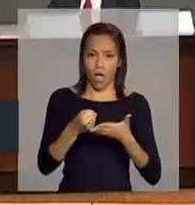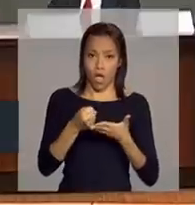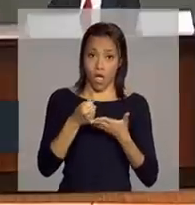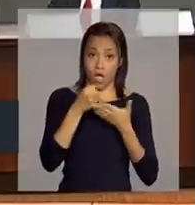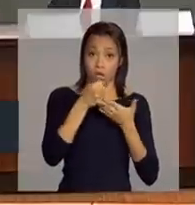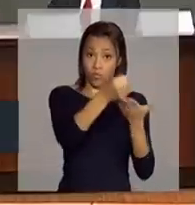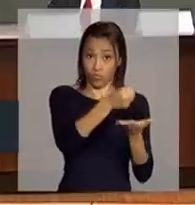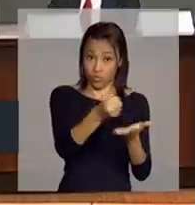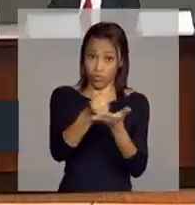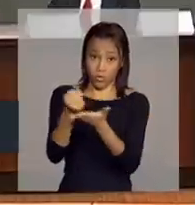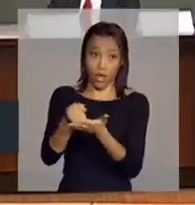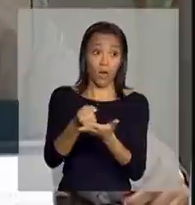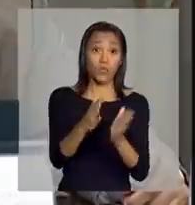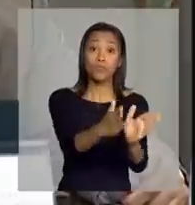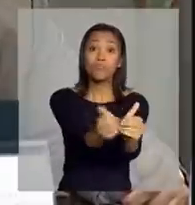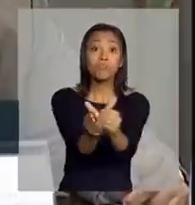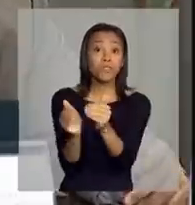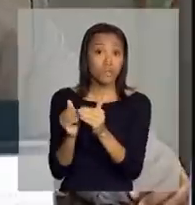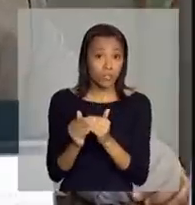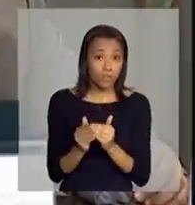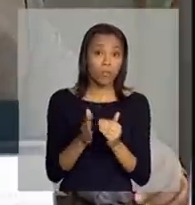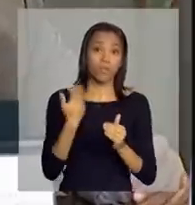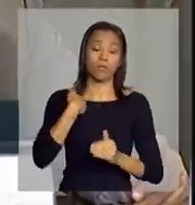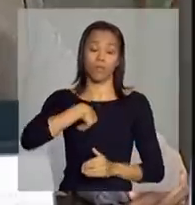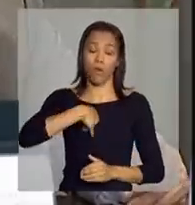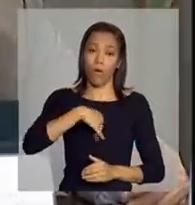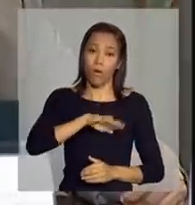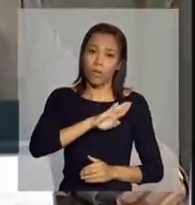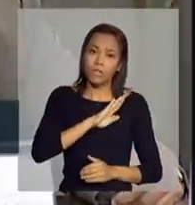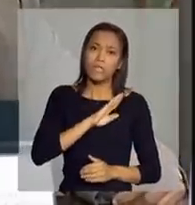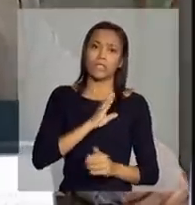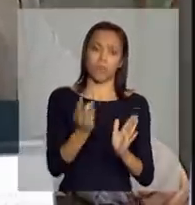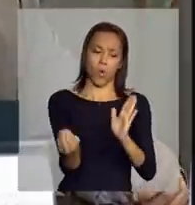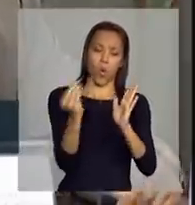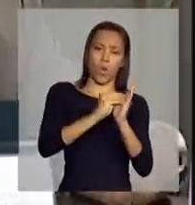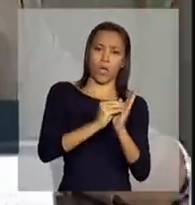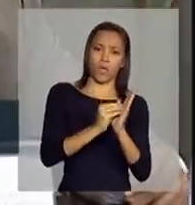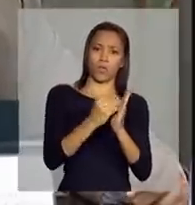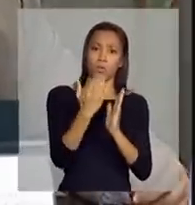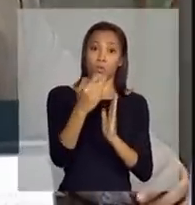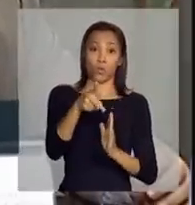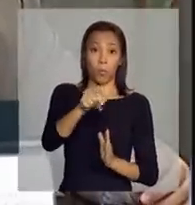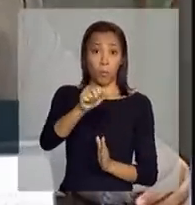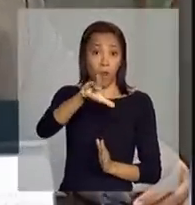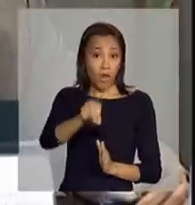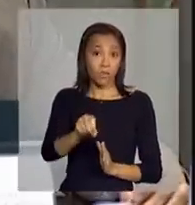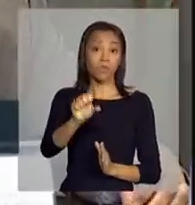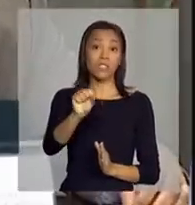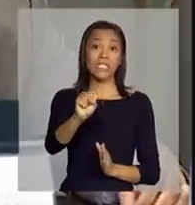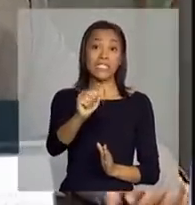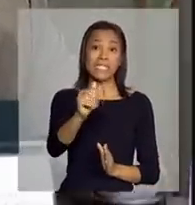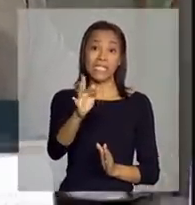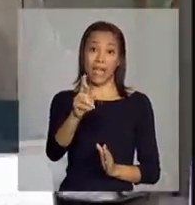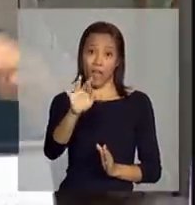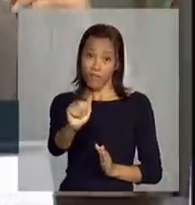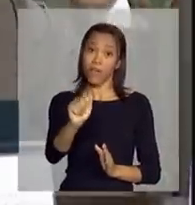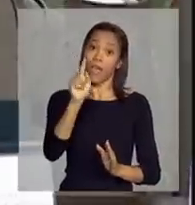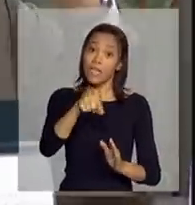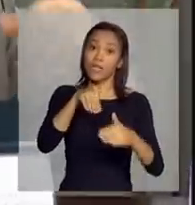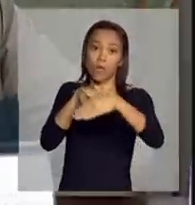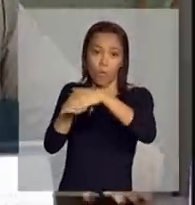da demanda. Então, nós estamos colocando no plano de safra um programa de financiamento desse estoque. e